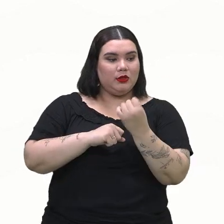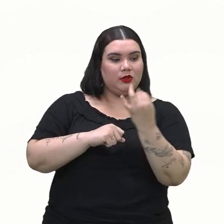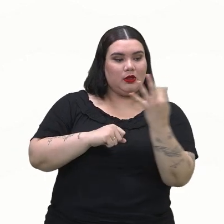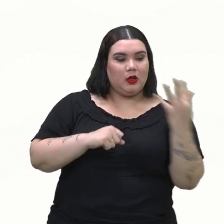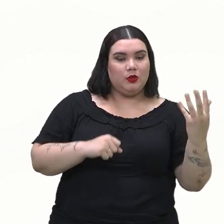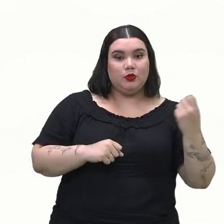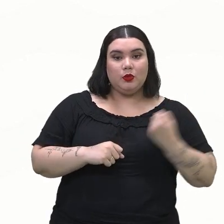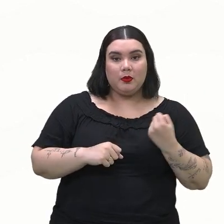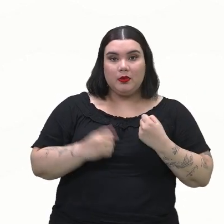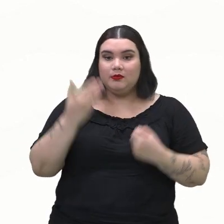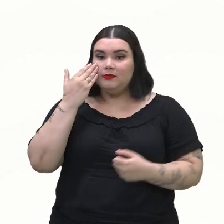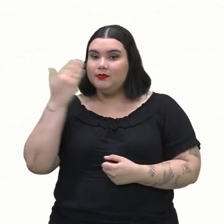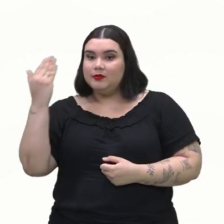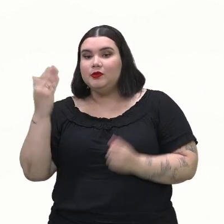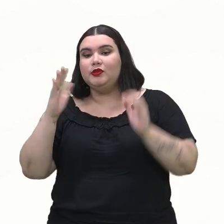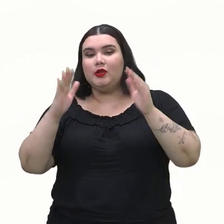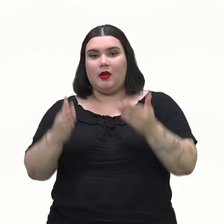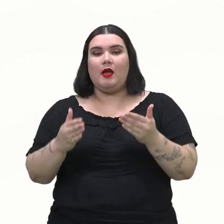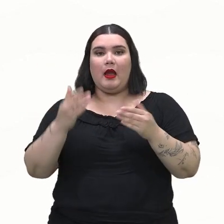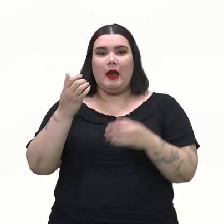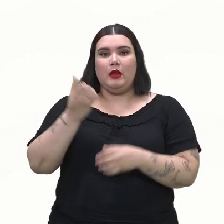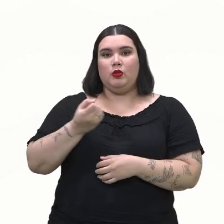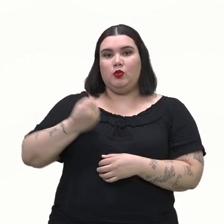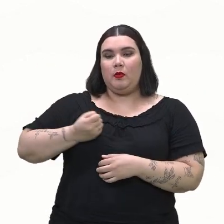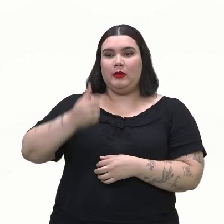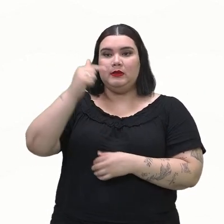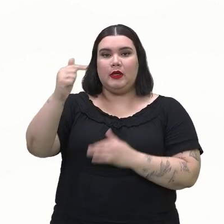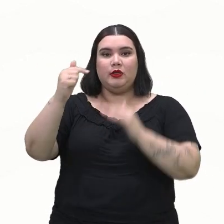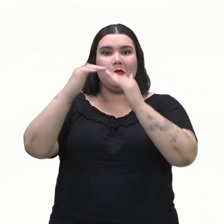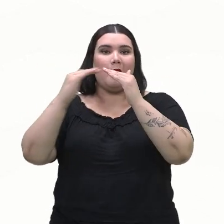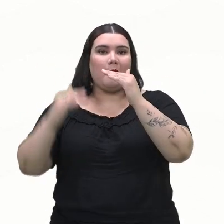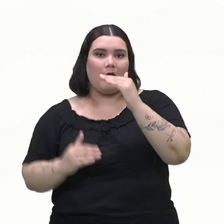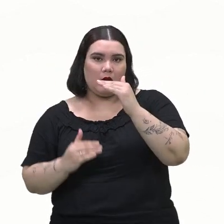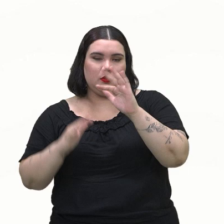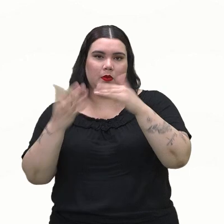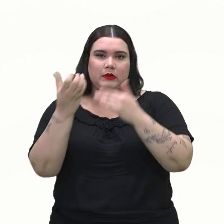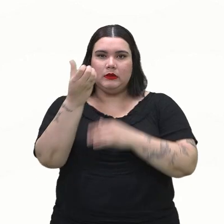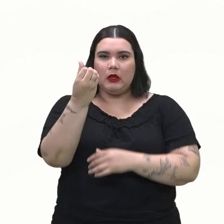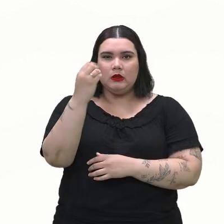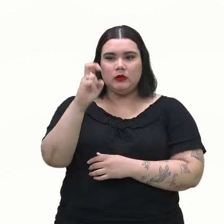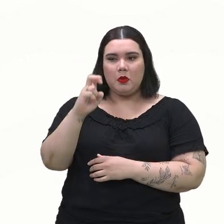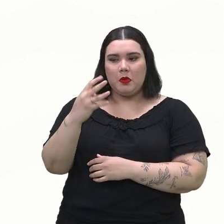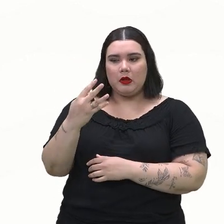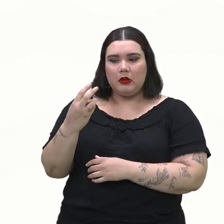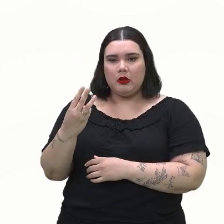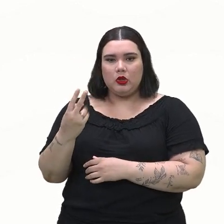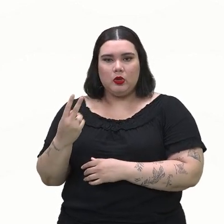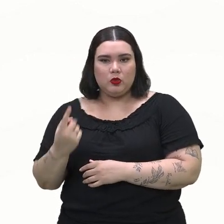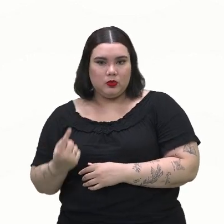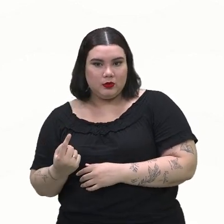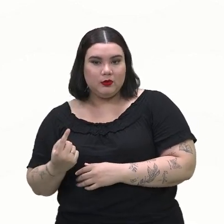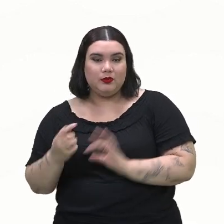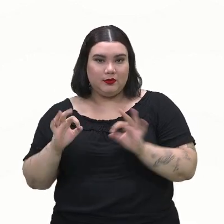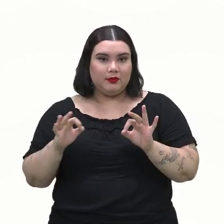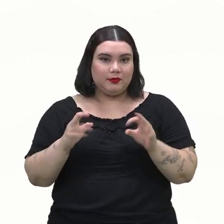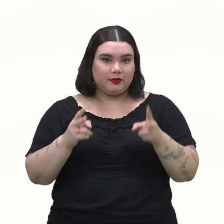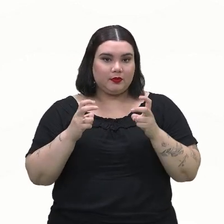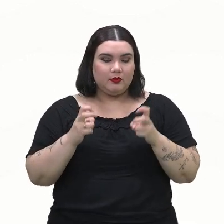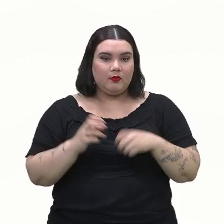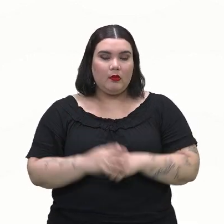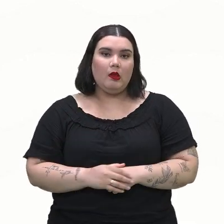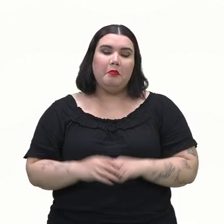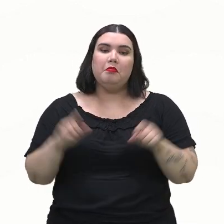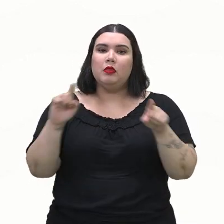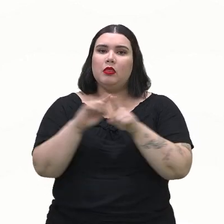formado por números menores do que 7. Perfeito? Assim como também a questão ela pode te